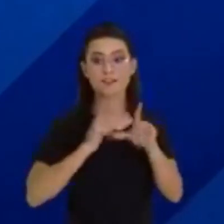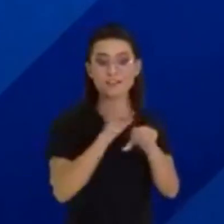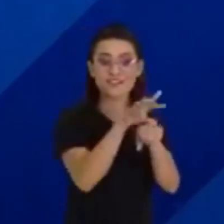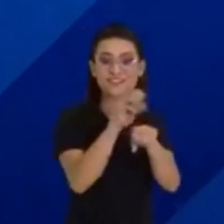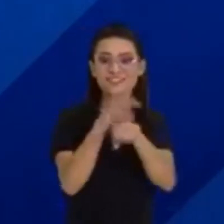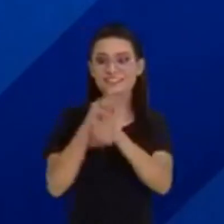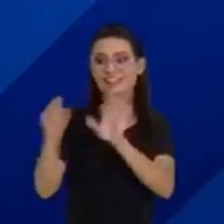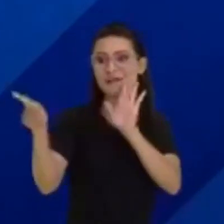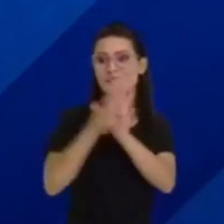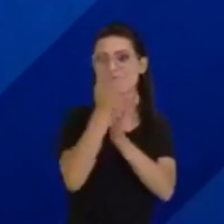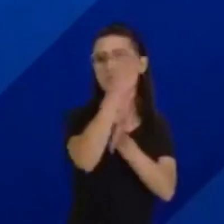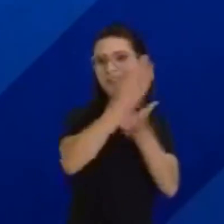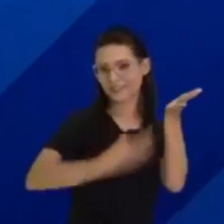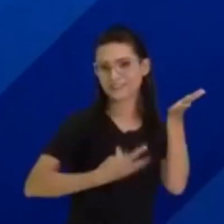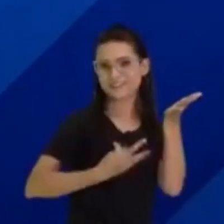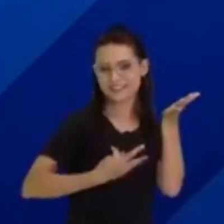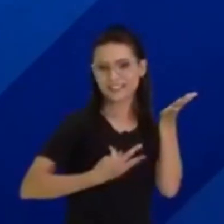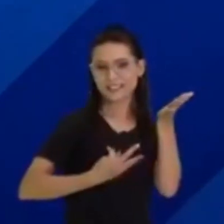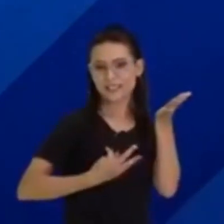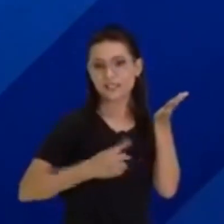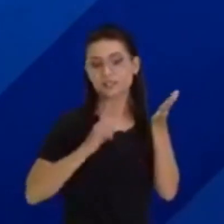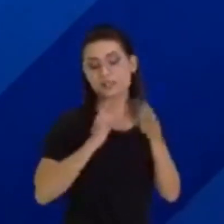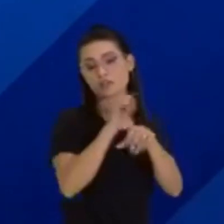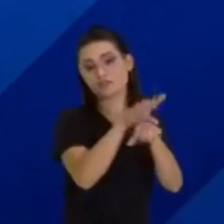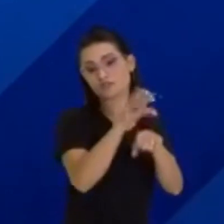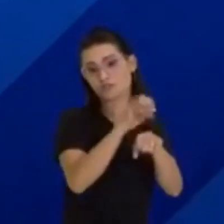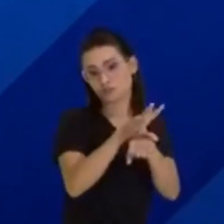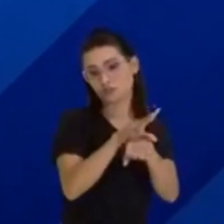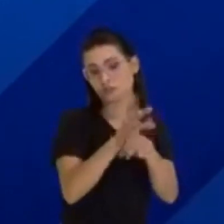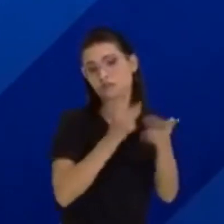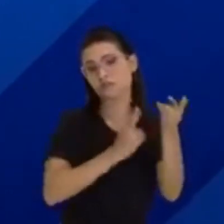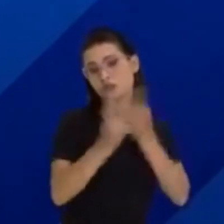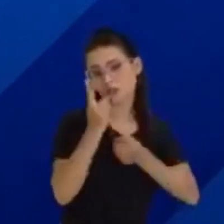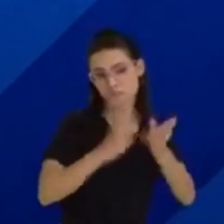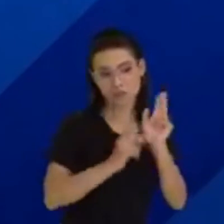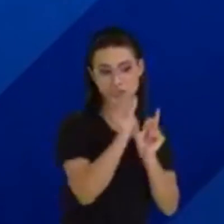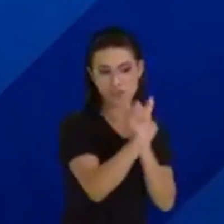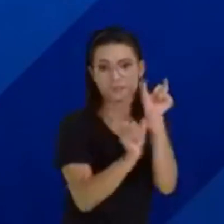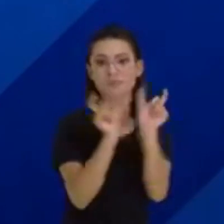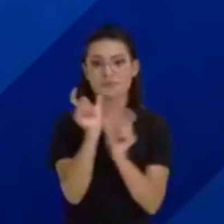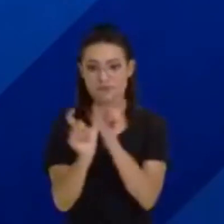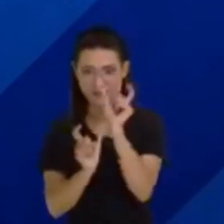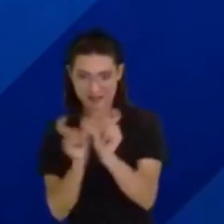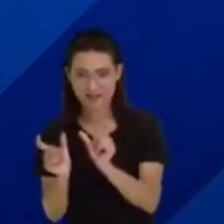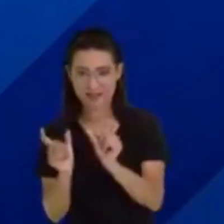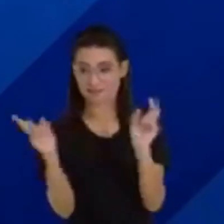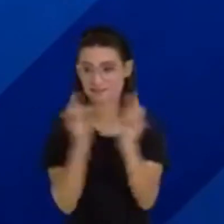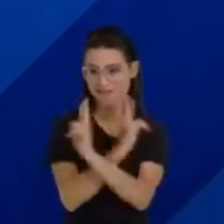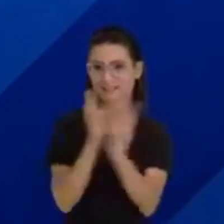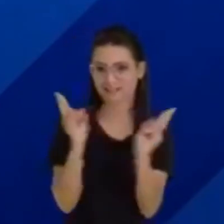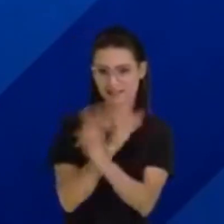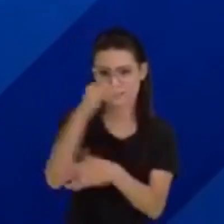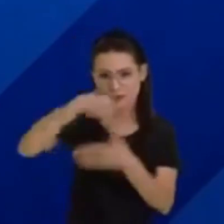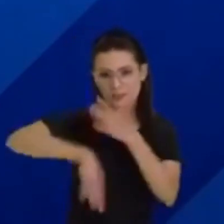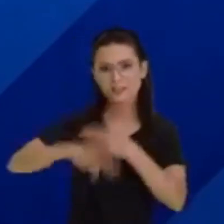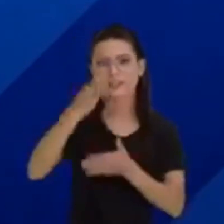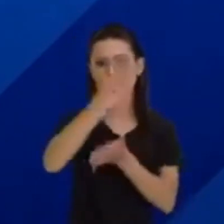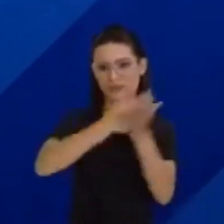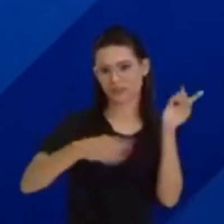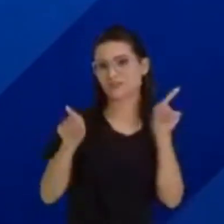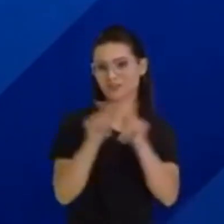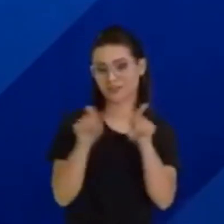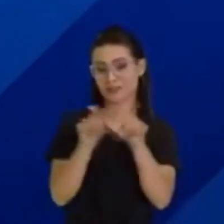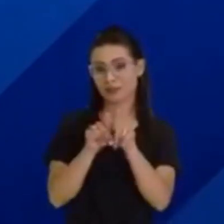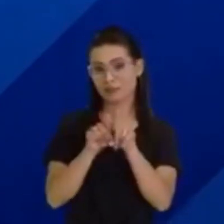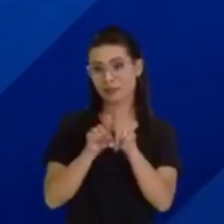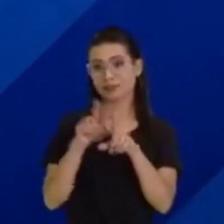texto nos deu. Pistas tanto em relação às palavras que estão lá no texto, as palavras nos deram pistas